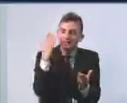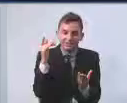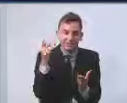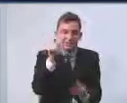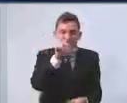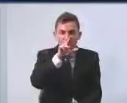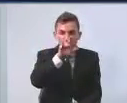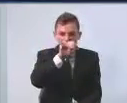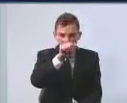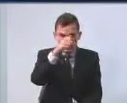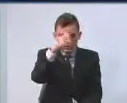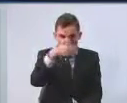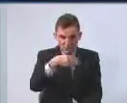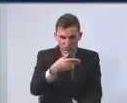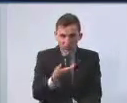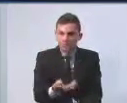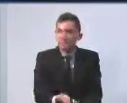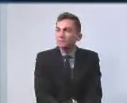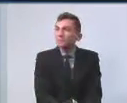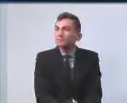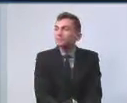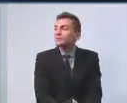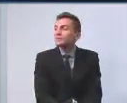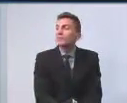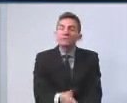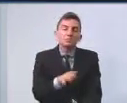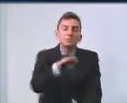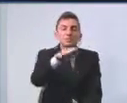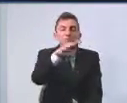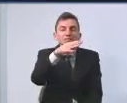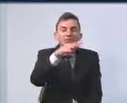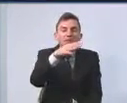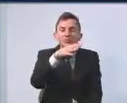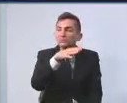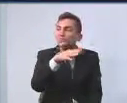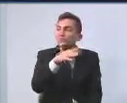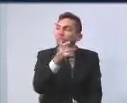especificamente, a previsão aqui é de